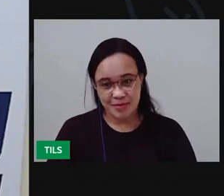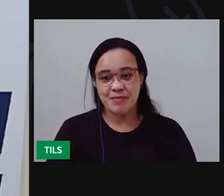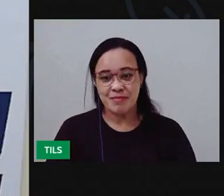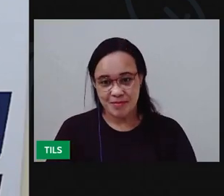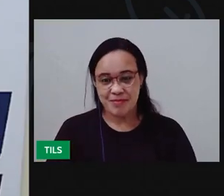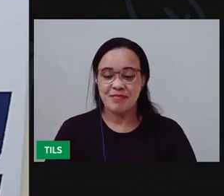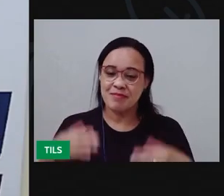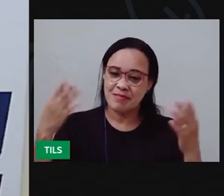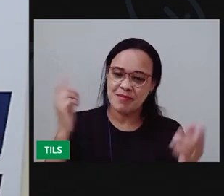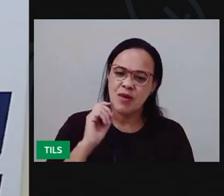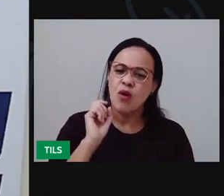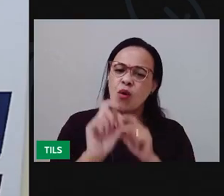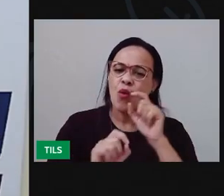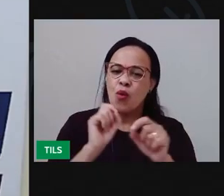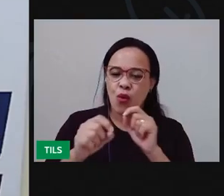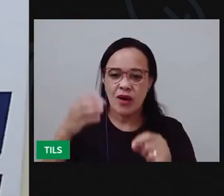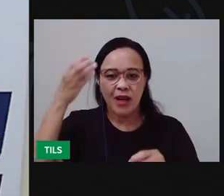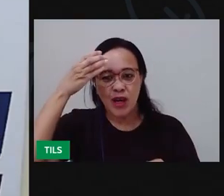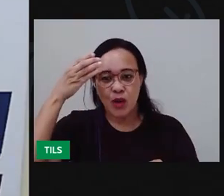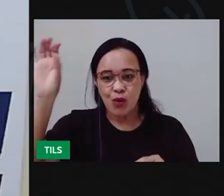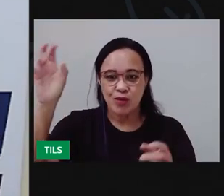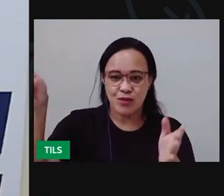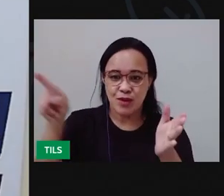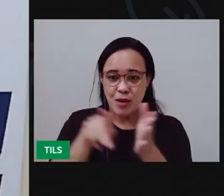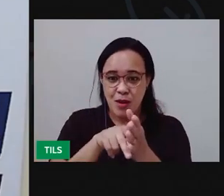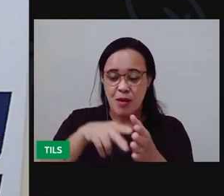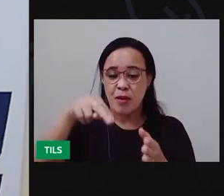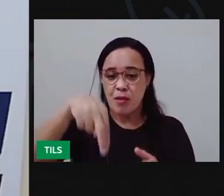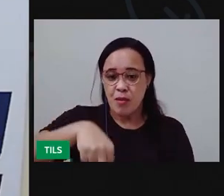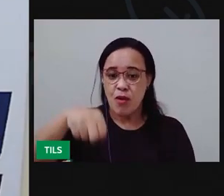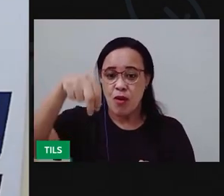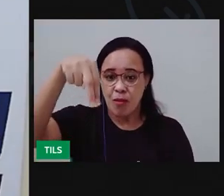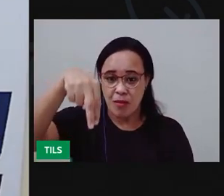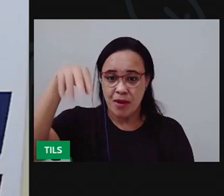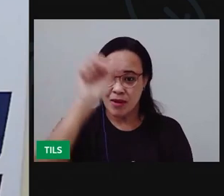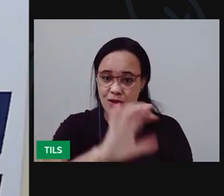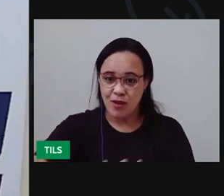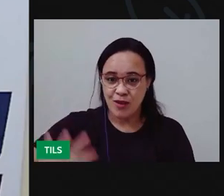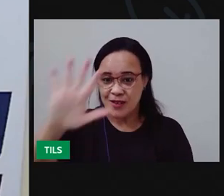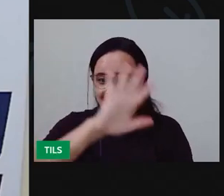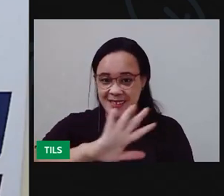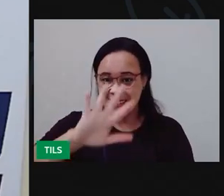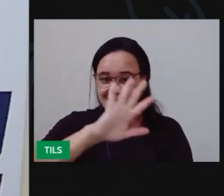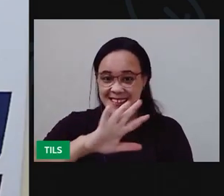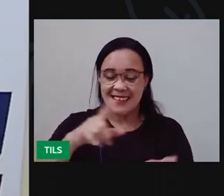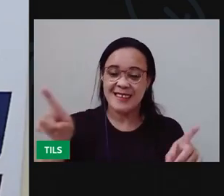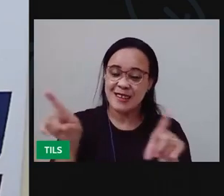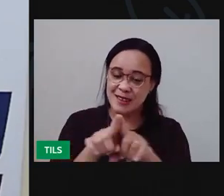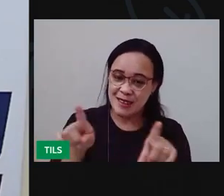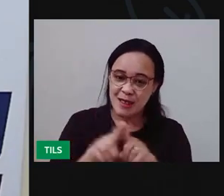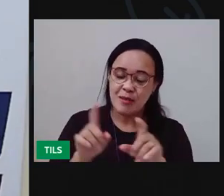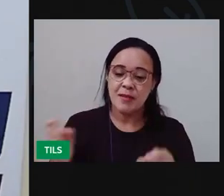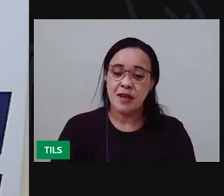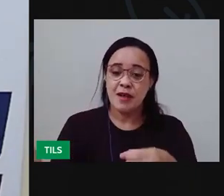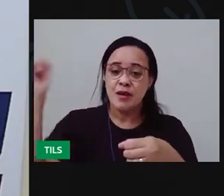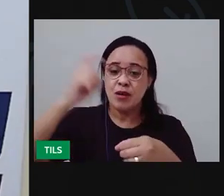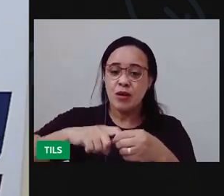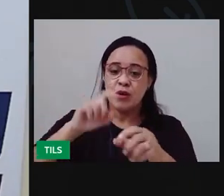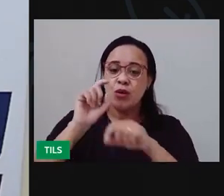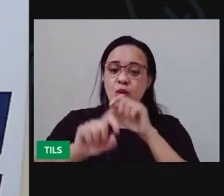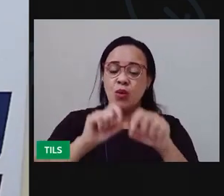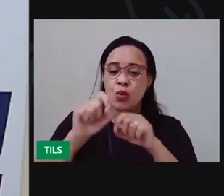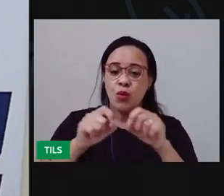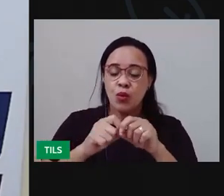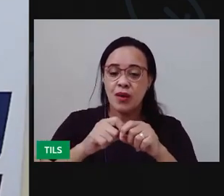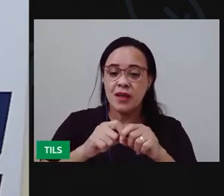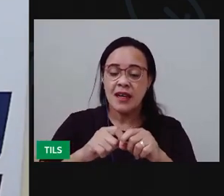falar um pouco sobre cultura nordestina. E para isso, a gente vai falar hoje, retomar aquele assunto de